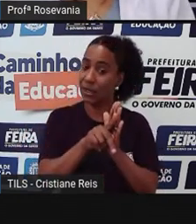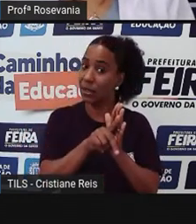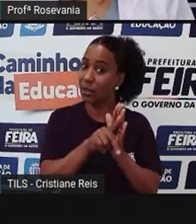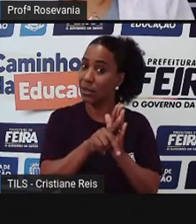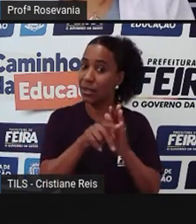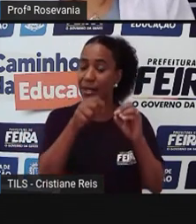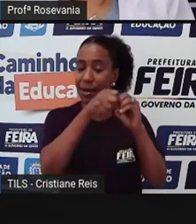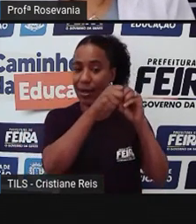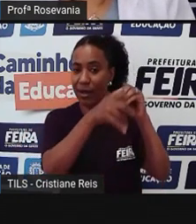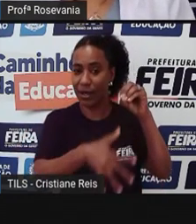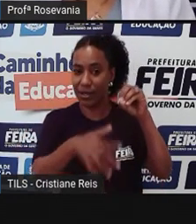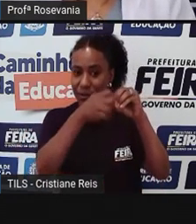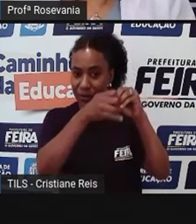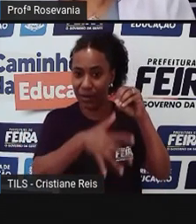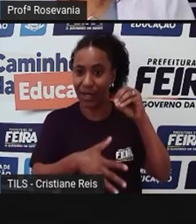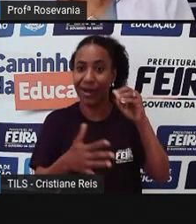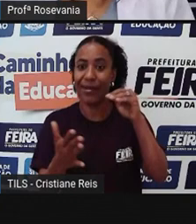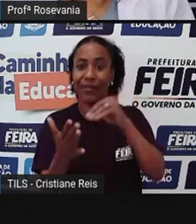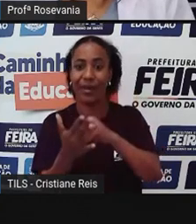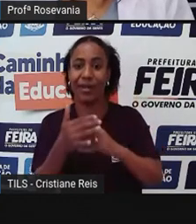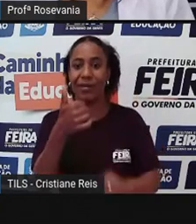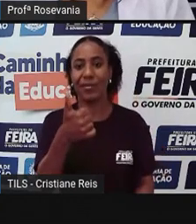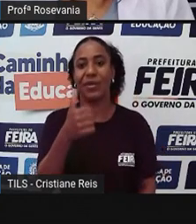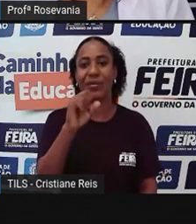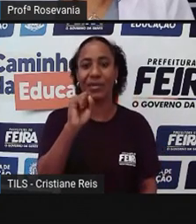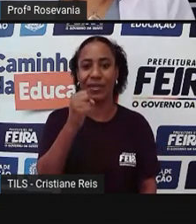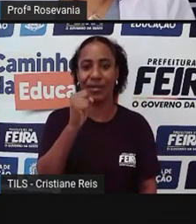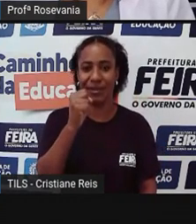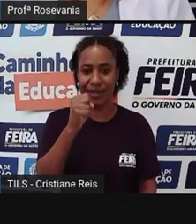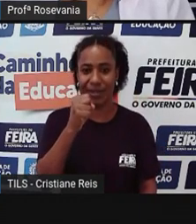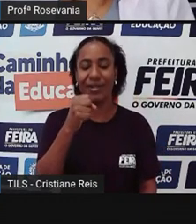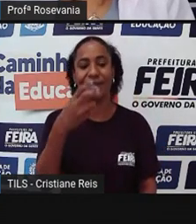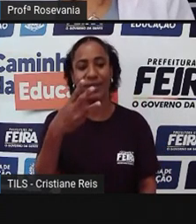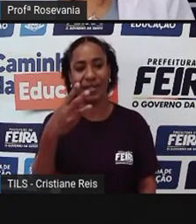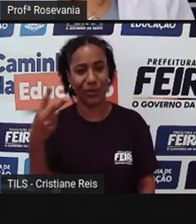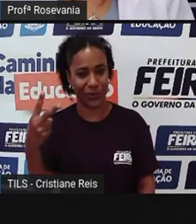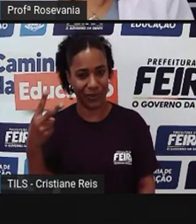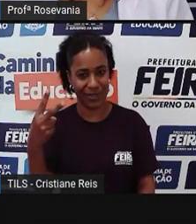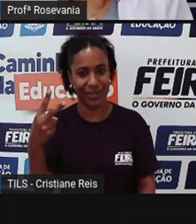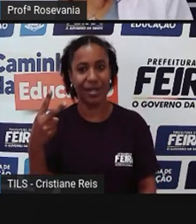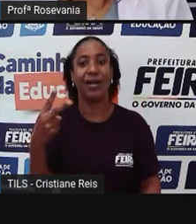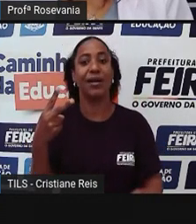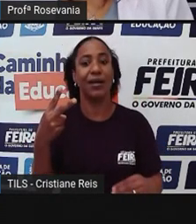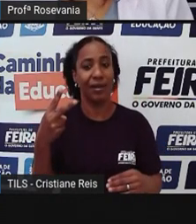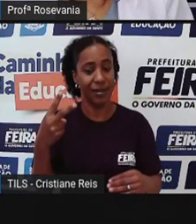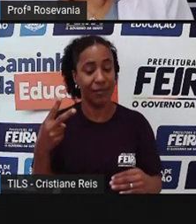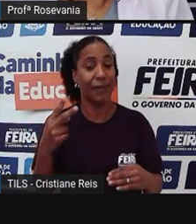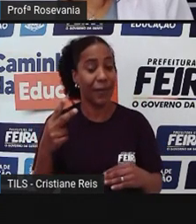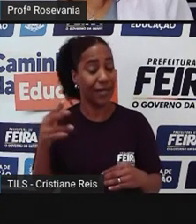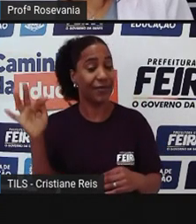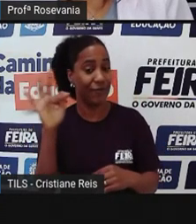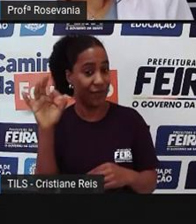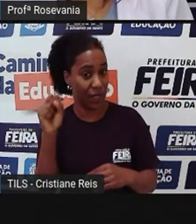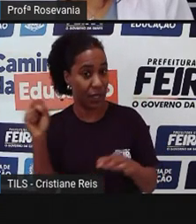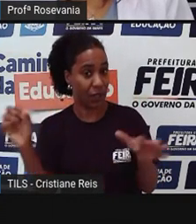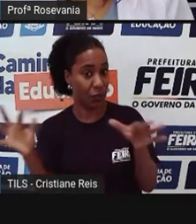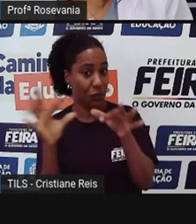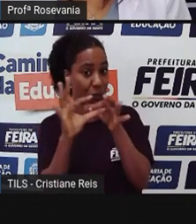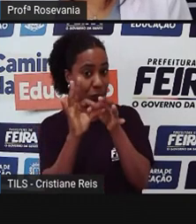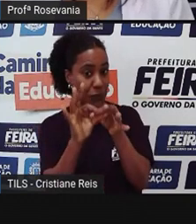1832 e foi sede de Feira de Santana até 1846, mas ainda assim,